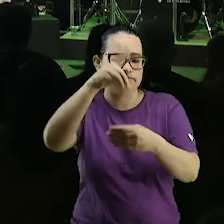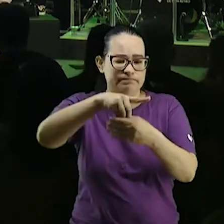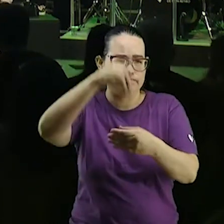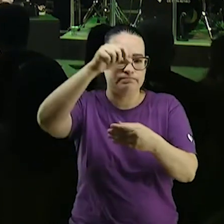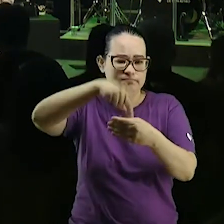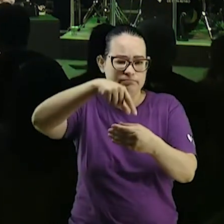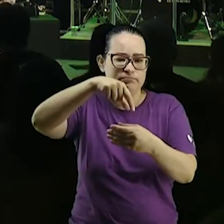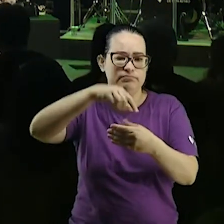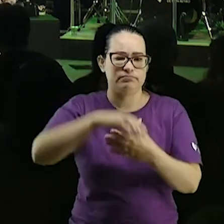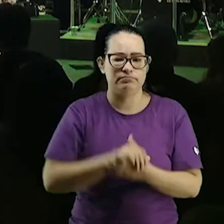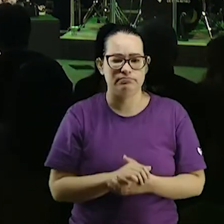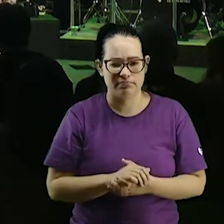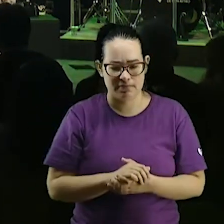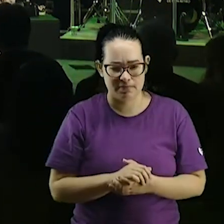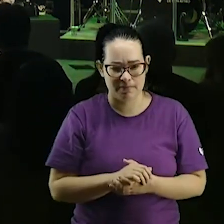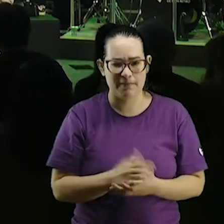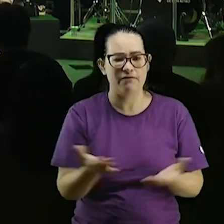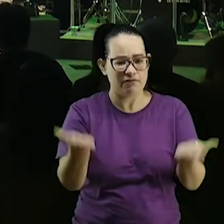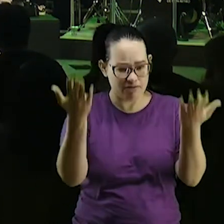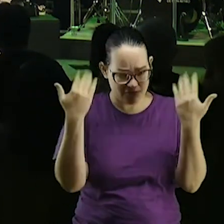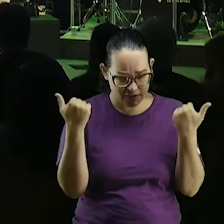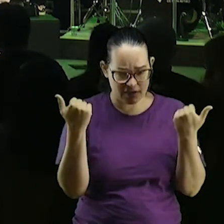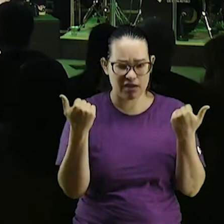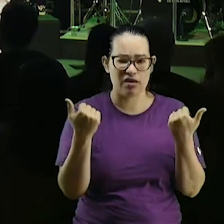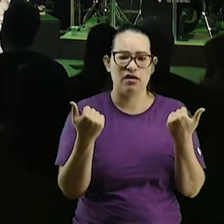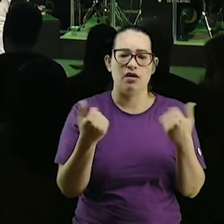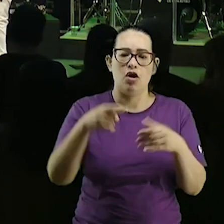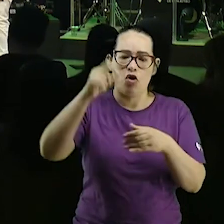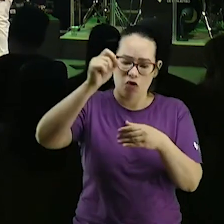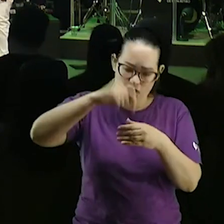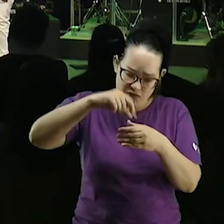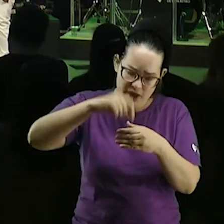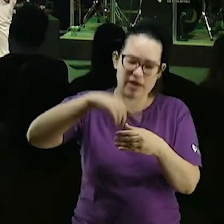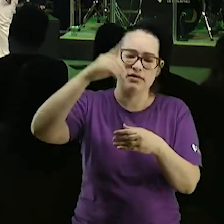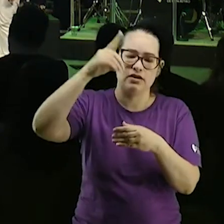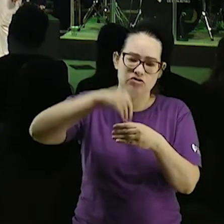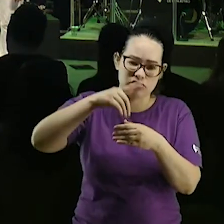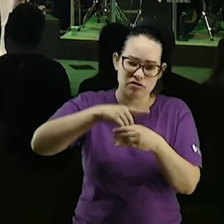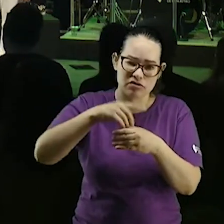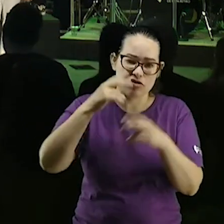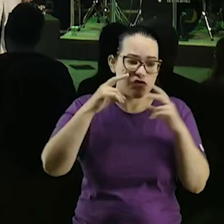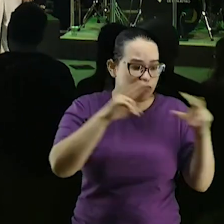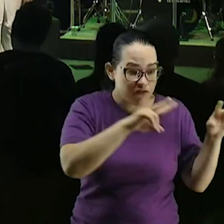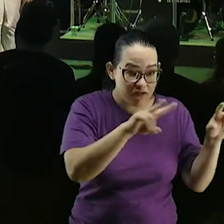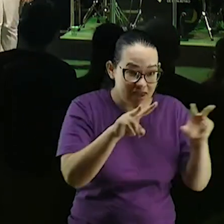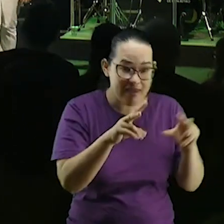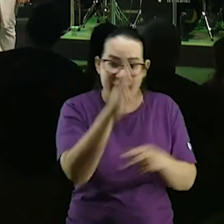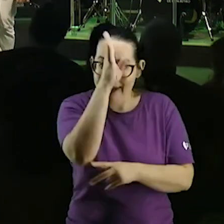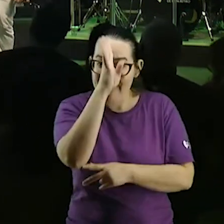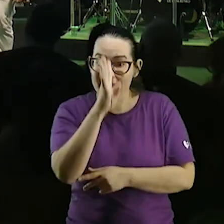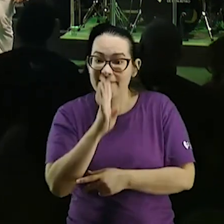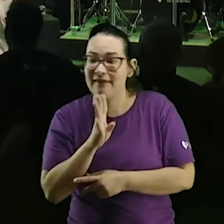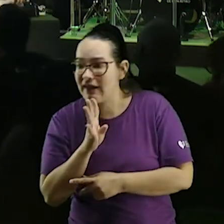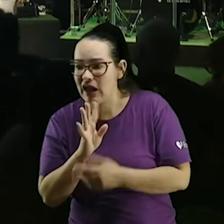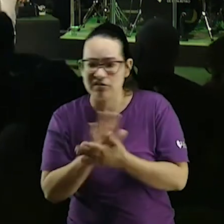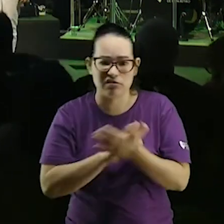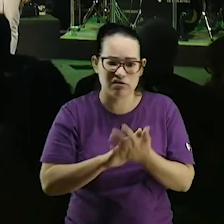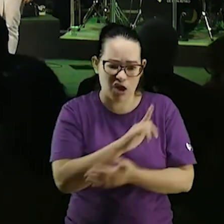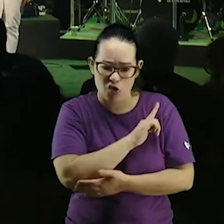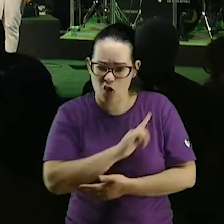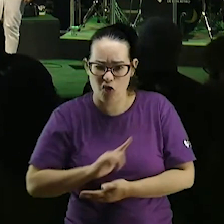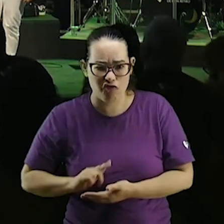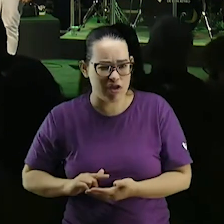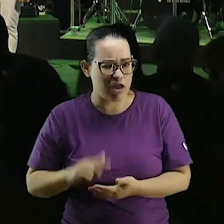não faz isso não traga a sua oferta ao Senhor a gente vai crescer e tudo que você está vendo aqui nada é de graça a gente não recebe nada do Estado nem do